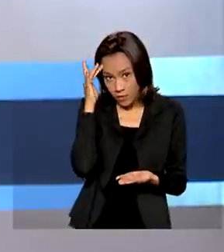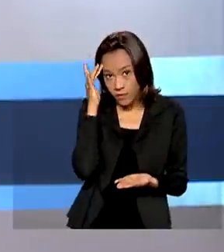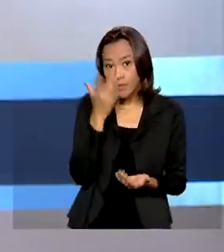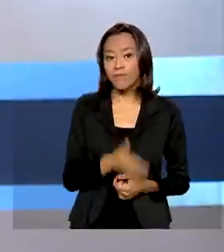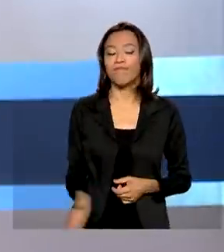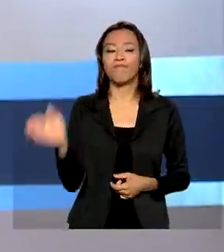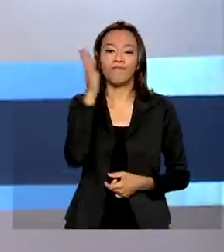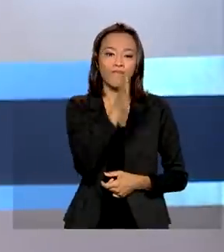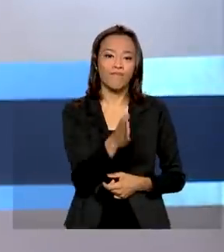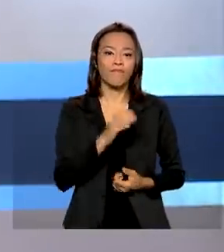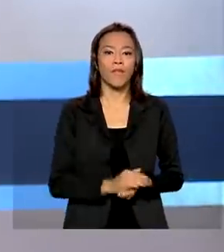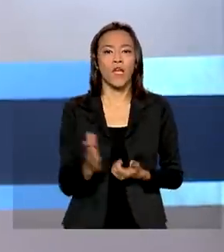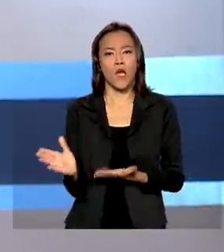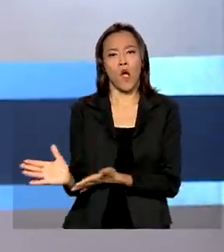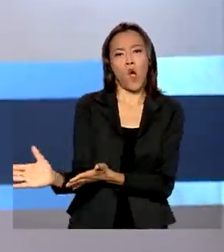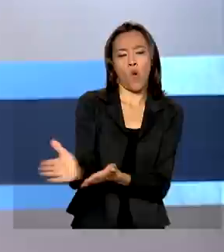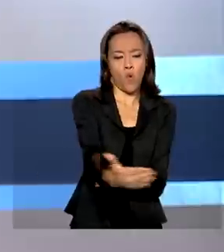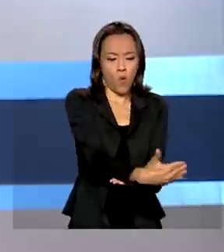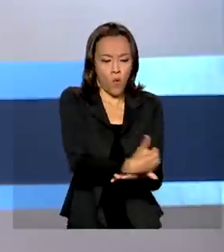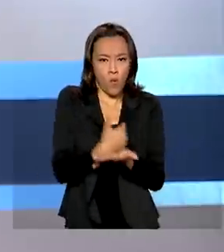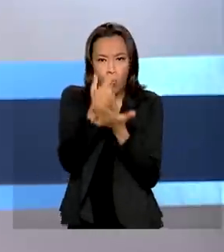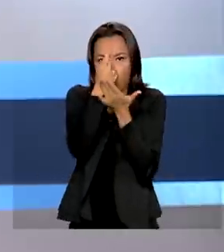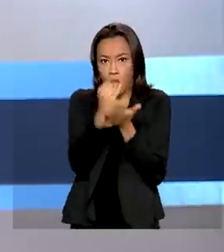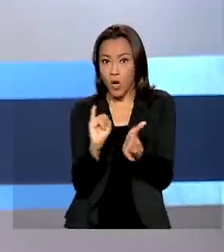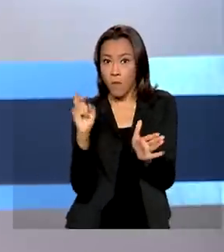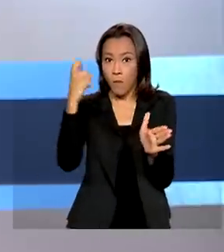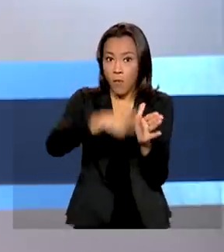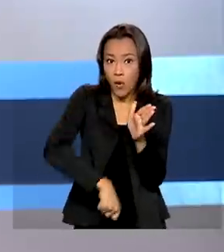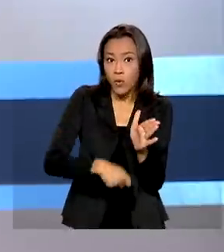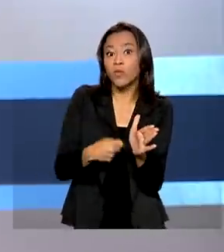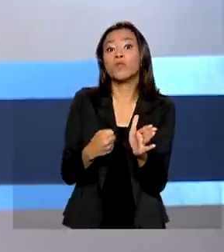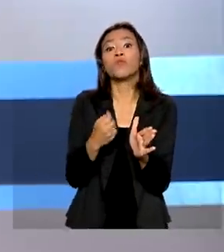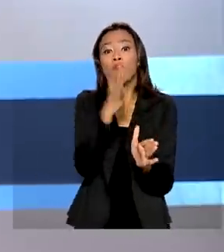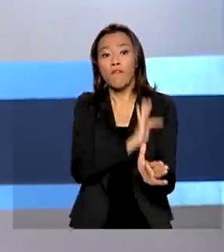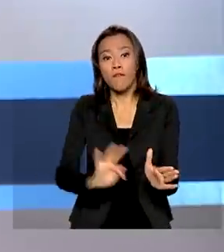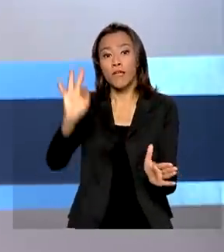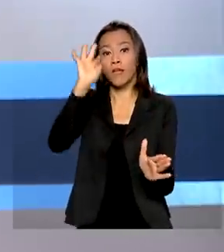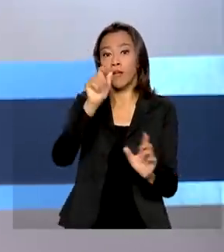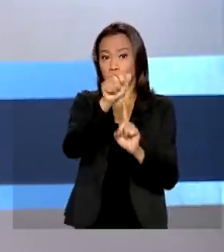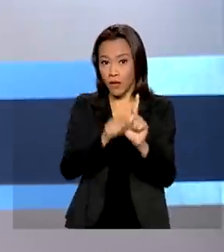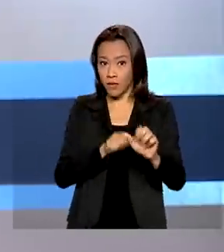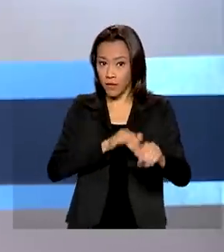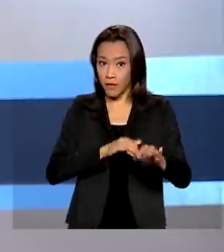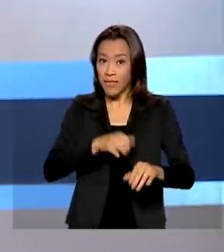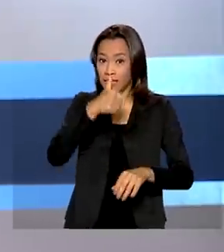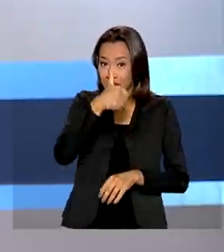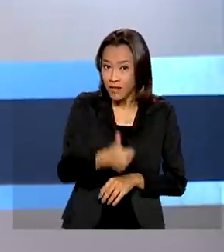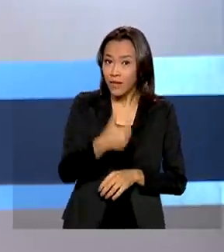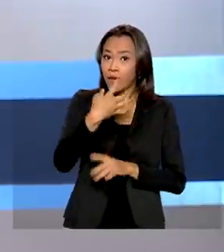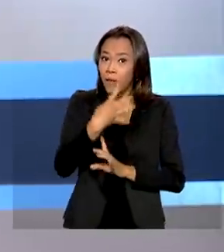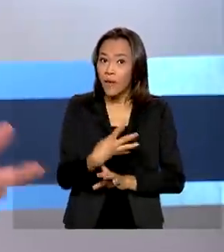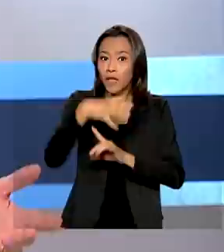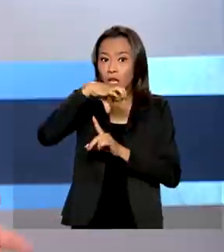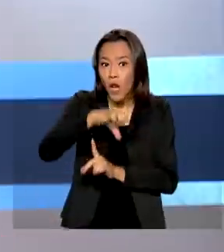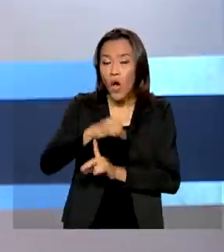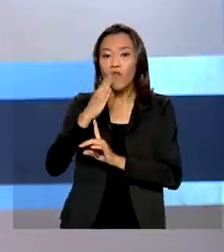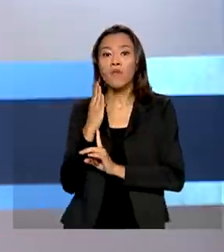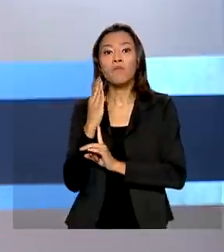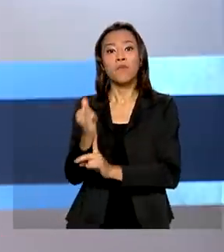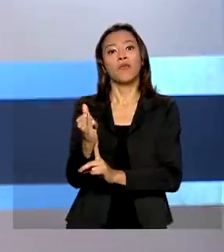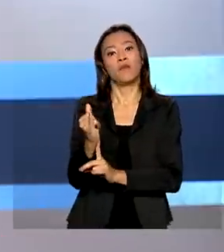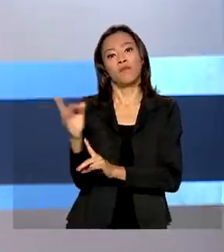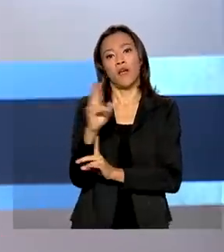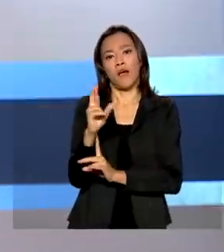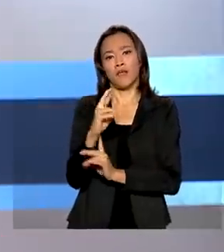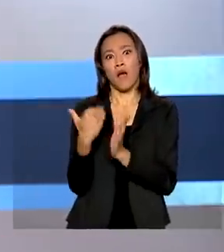A arrecadação total de impostos federais em setembro foi de mais de 149 bilhões de reais, um aumento de